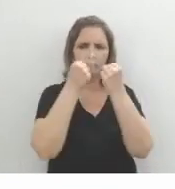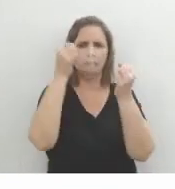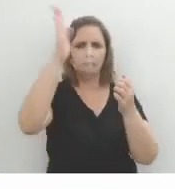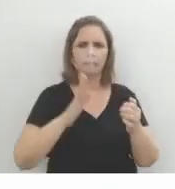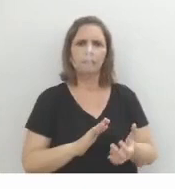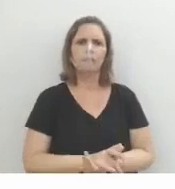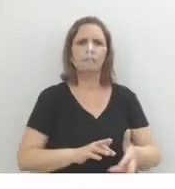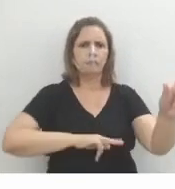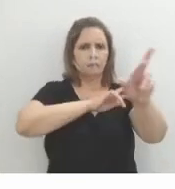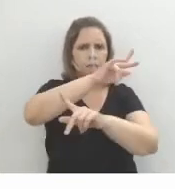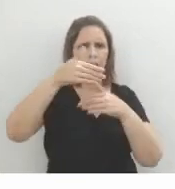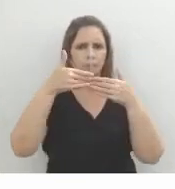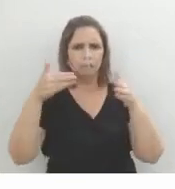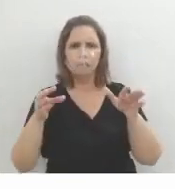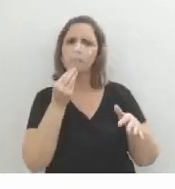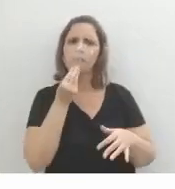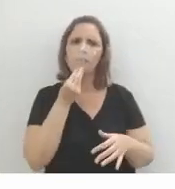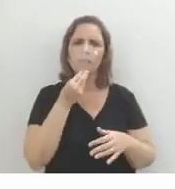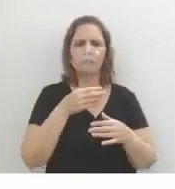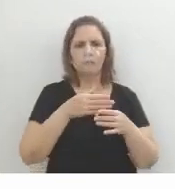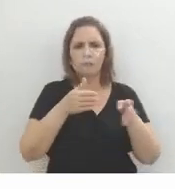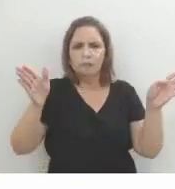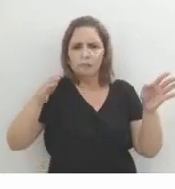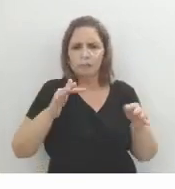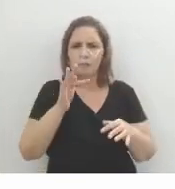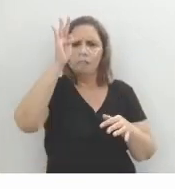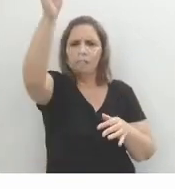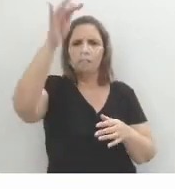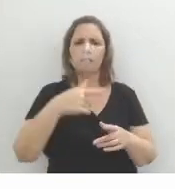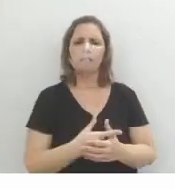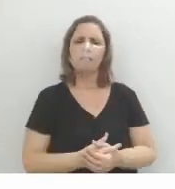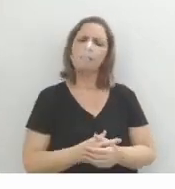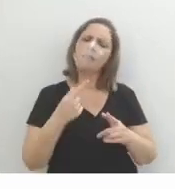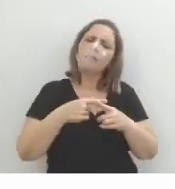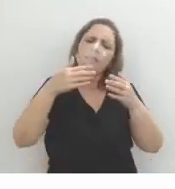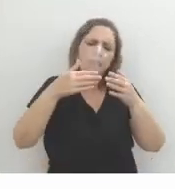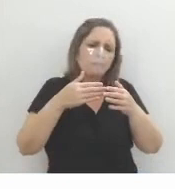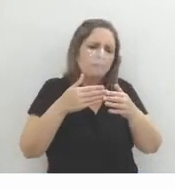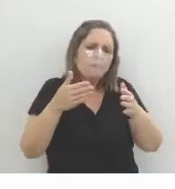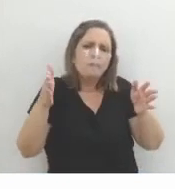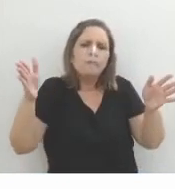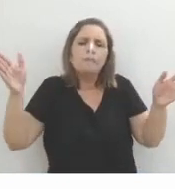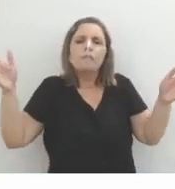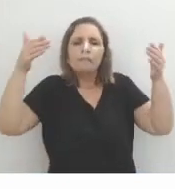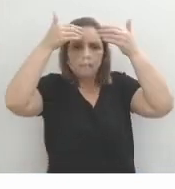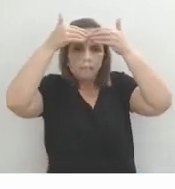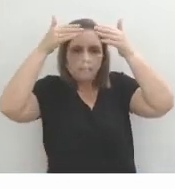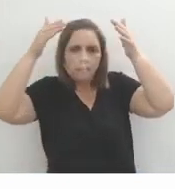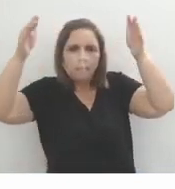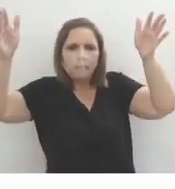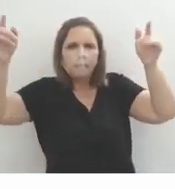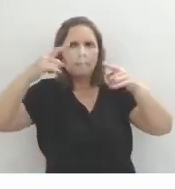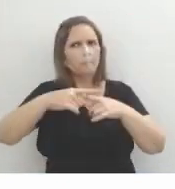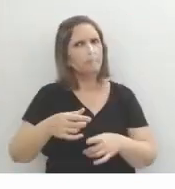diversificação abre novas oportunidades, ampliando horizontes. Por que amplia horizontes? Porque vai despertar o senso